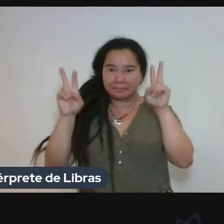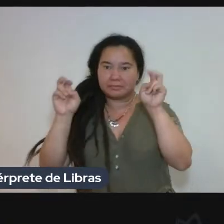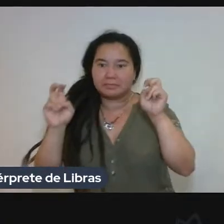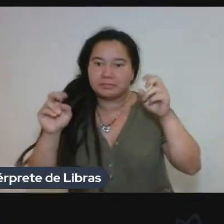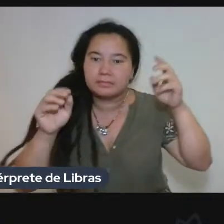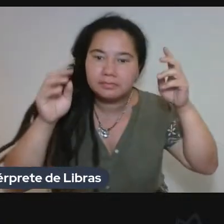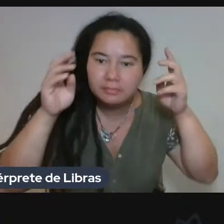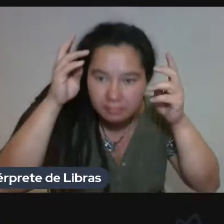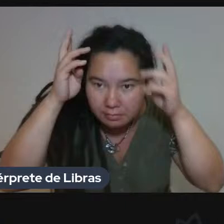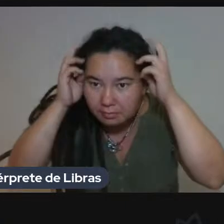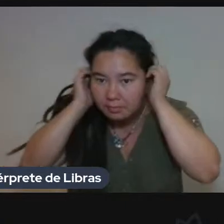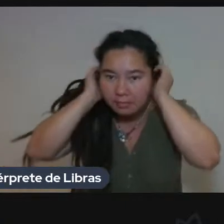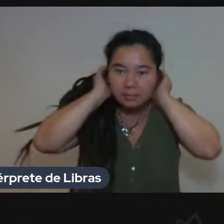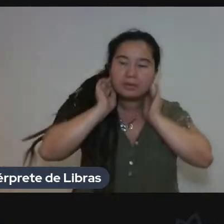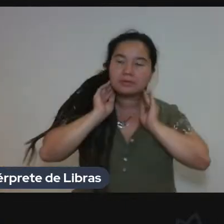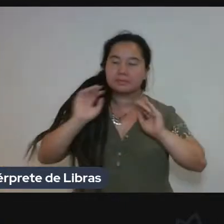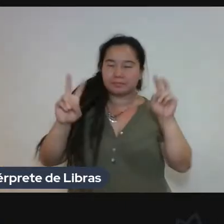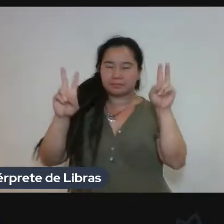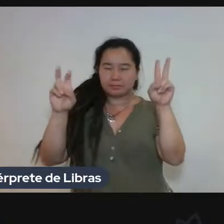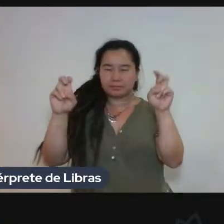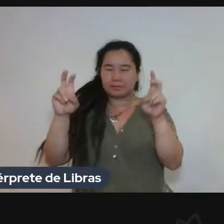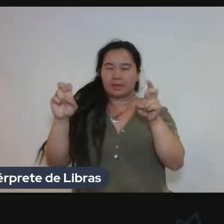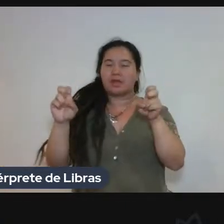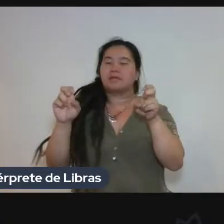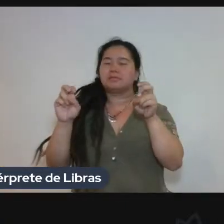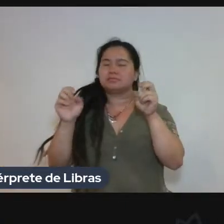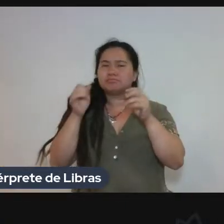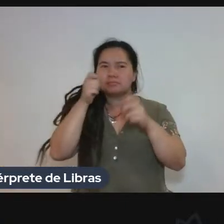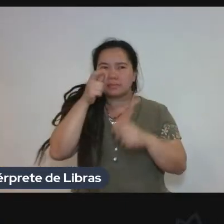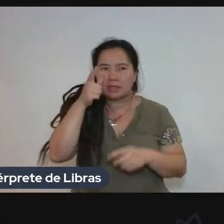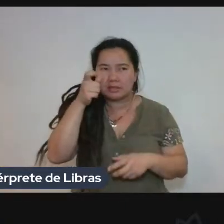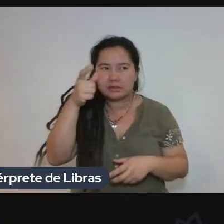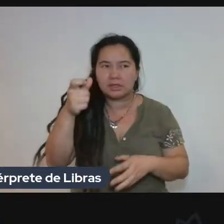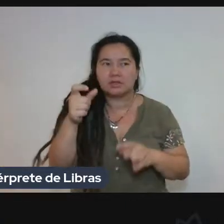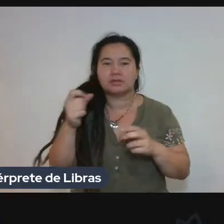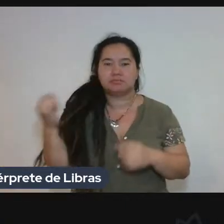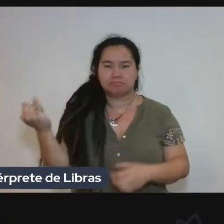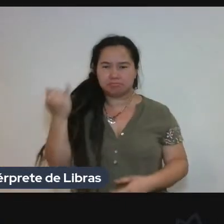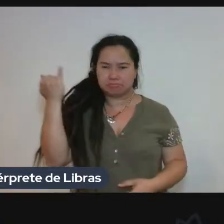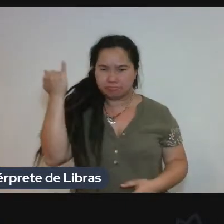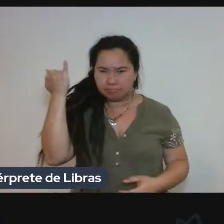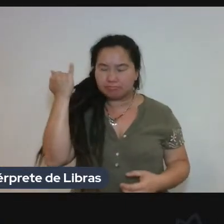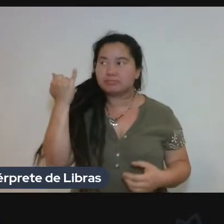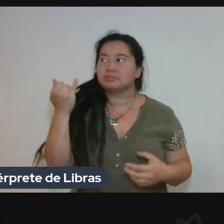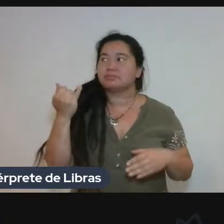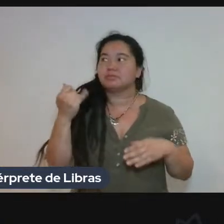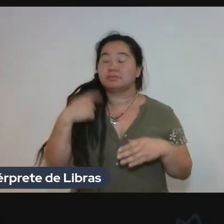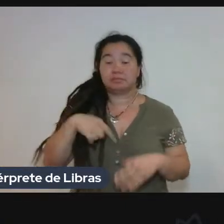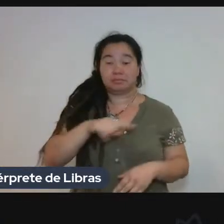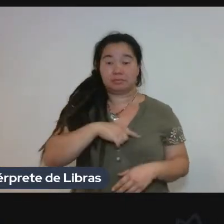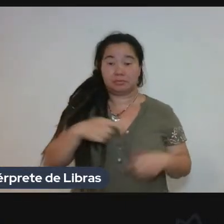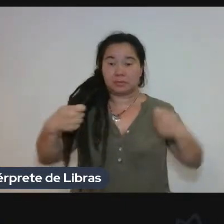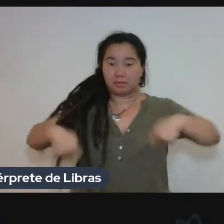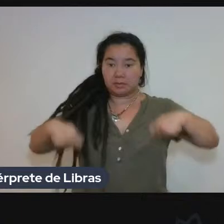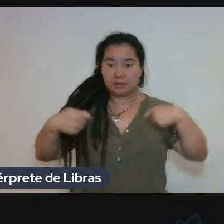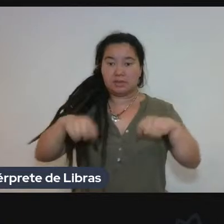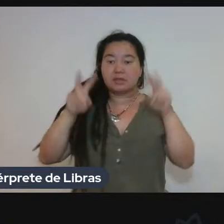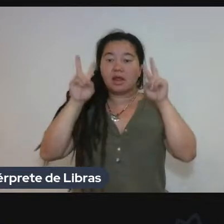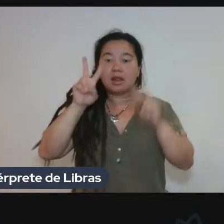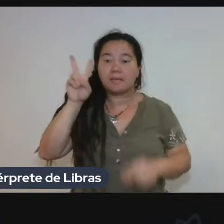E não é demais lembrar que esse um evento também